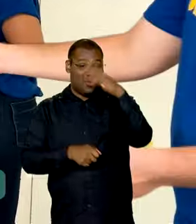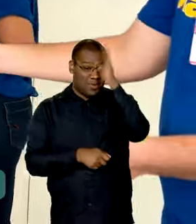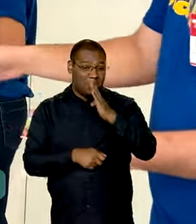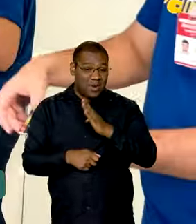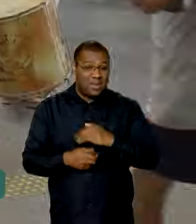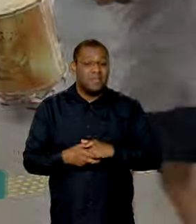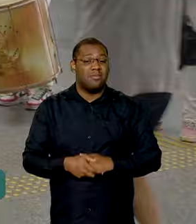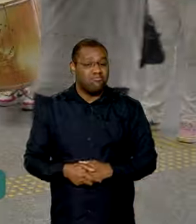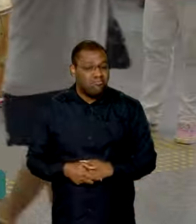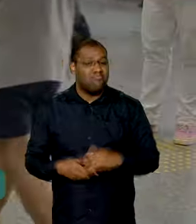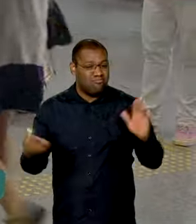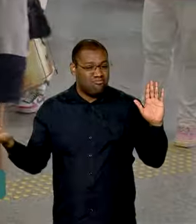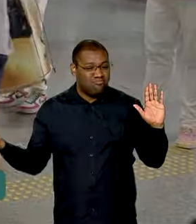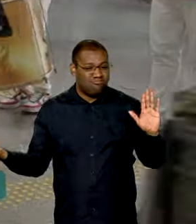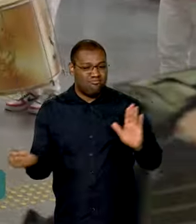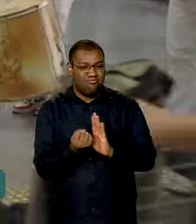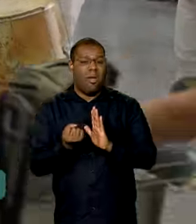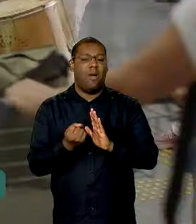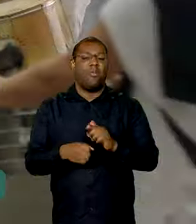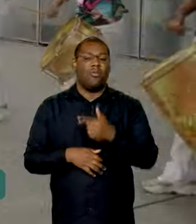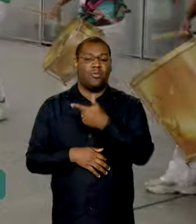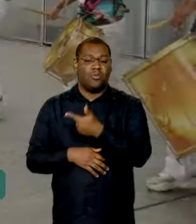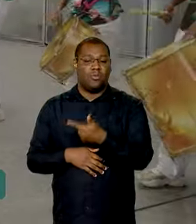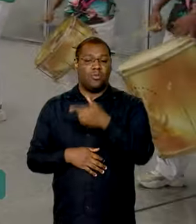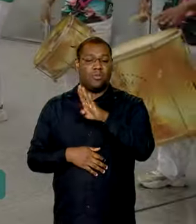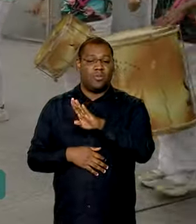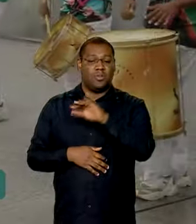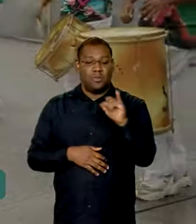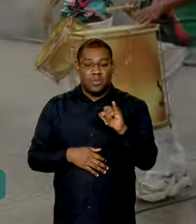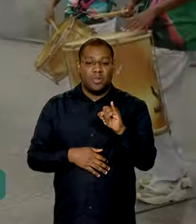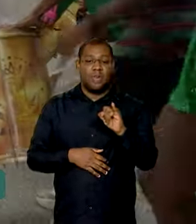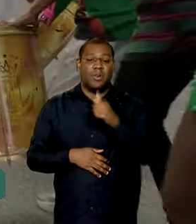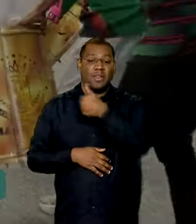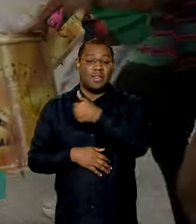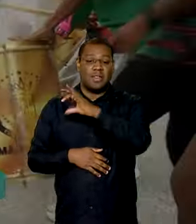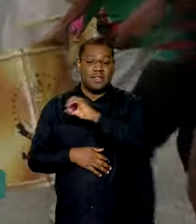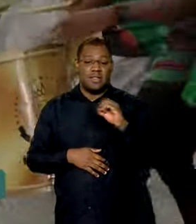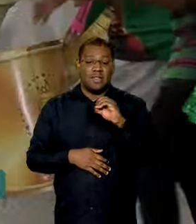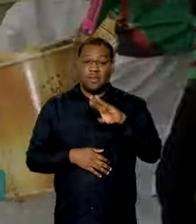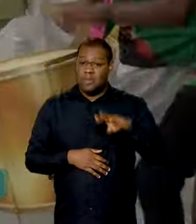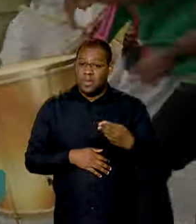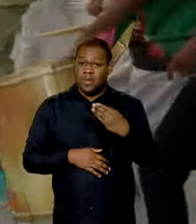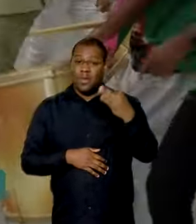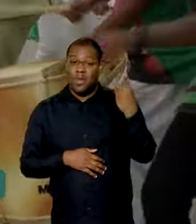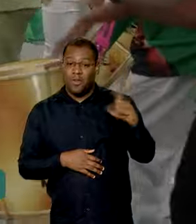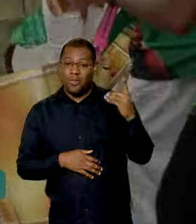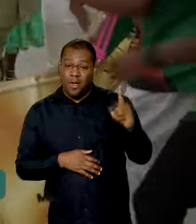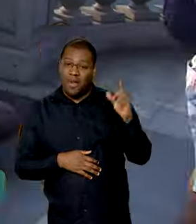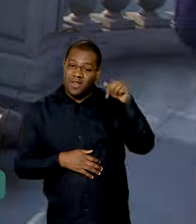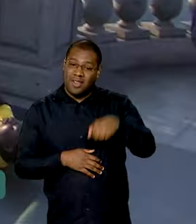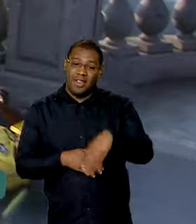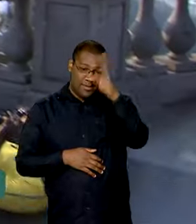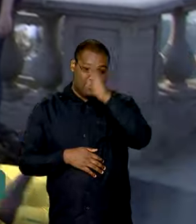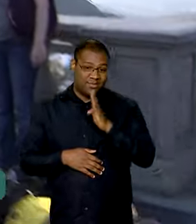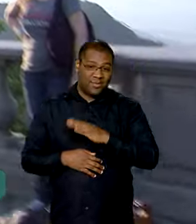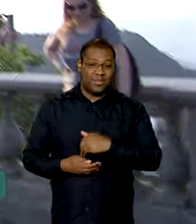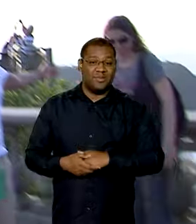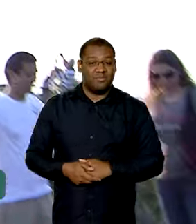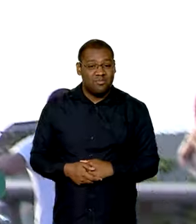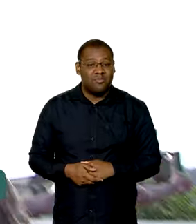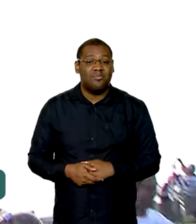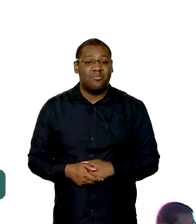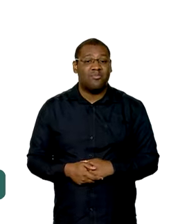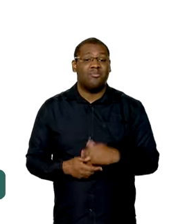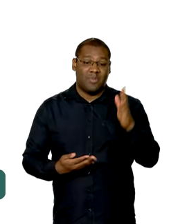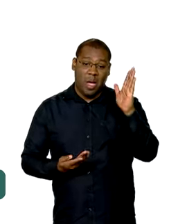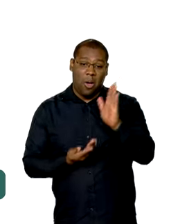da série histórica. Foram 2 bilhões e 100 milhões de dólares que eles deixaram aqui no Brasil. Uma alta